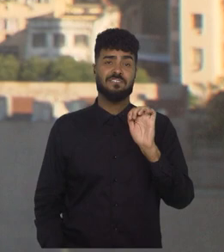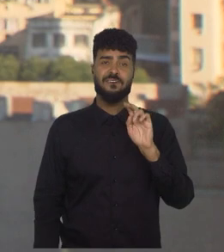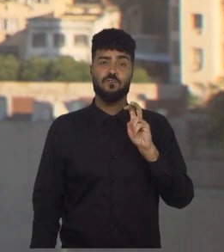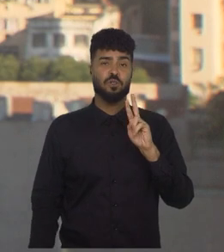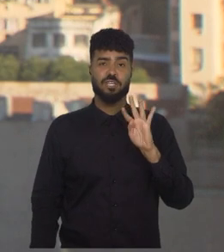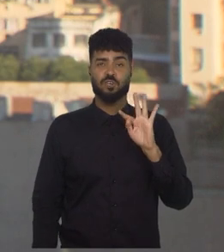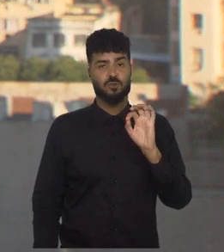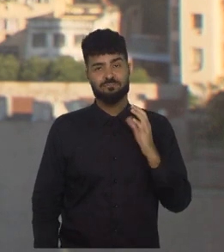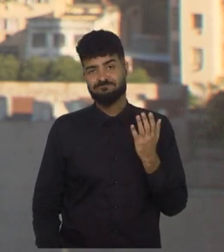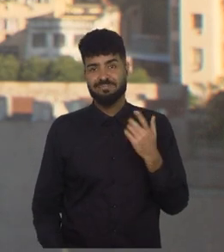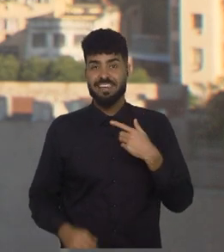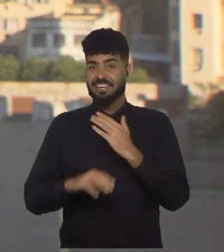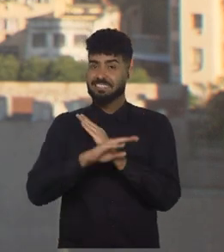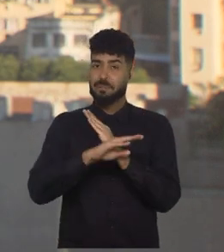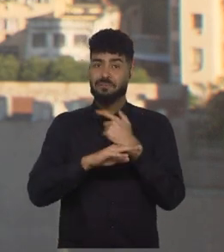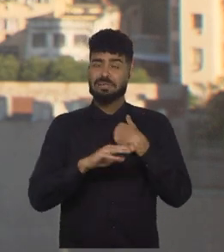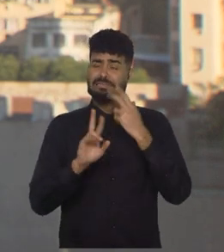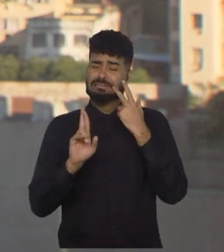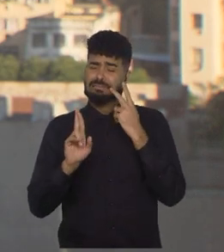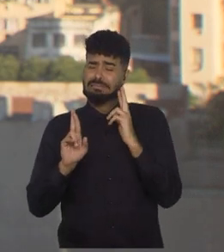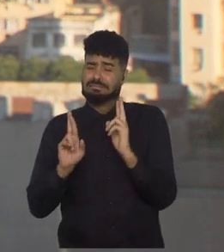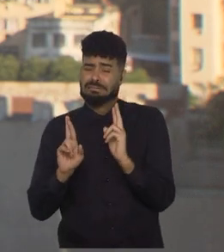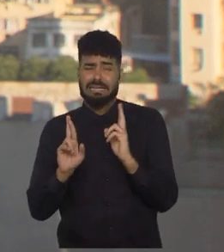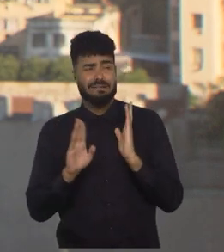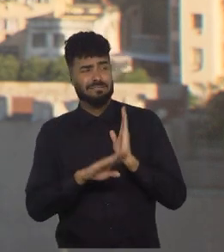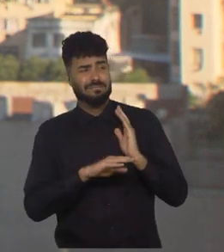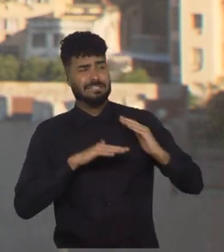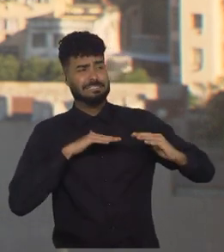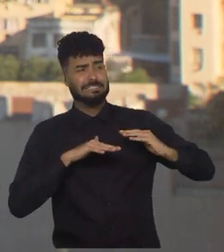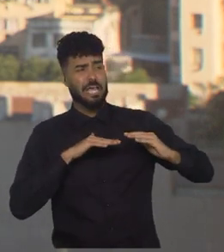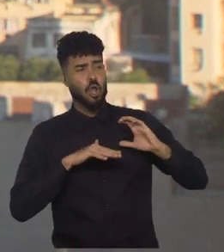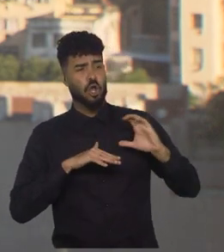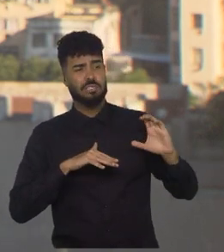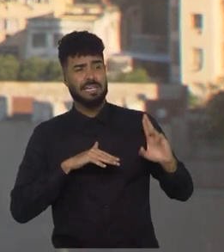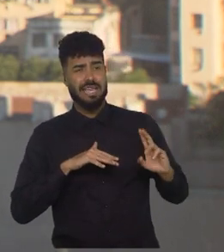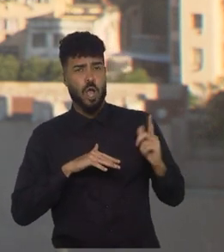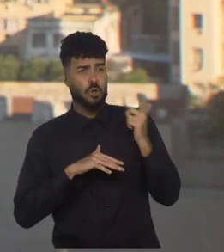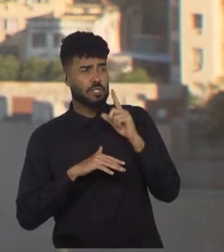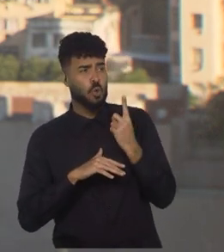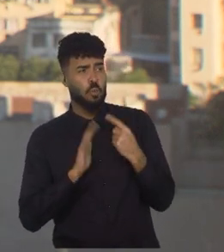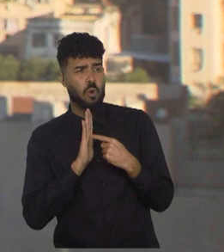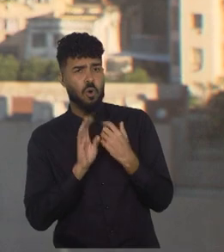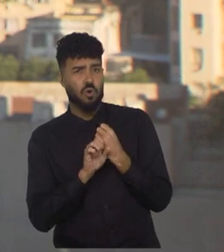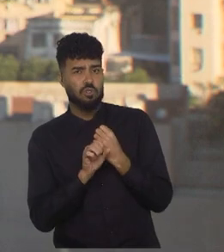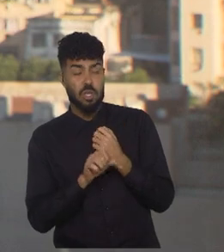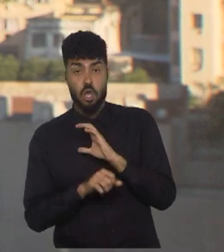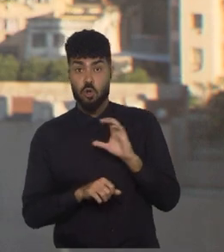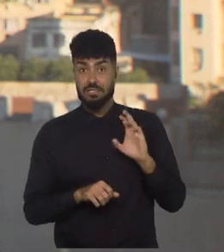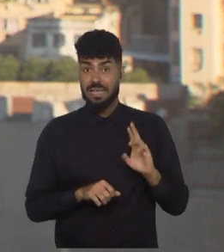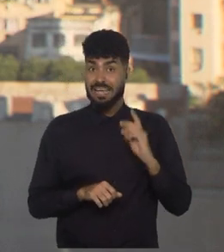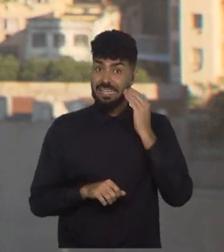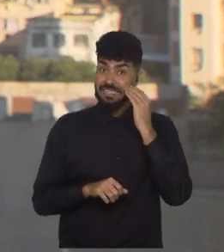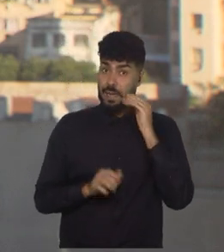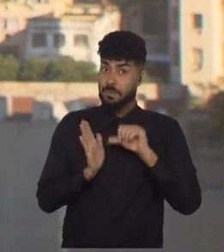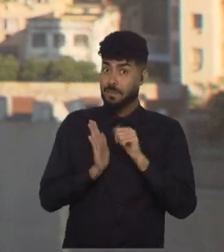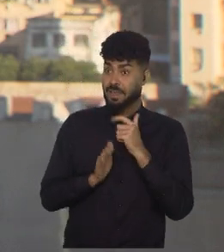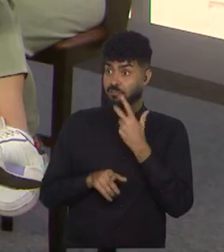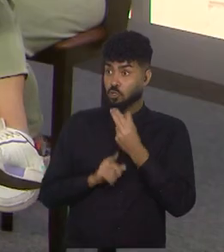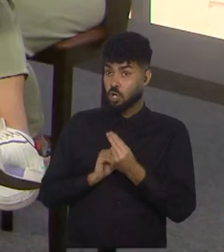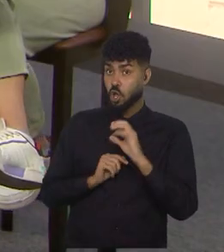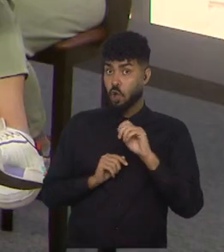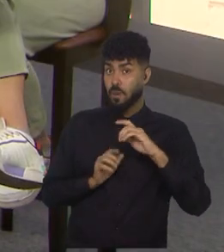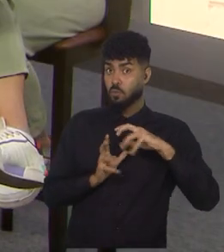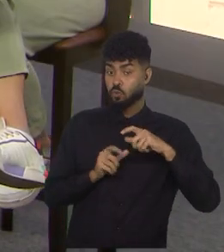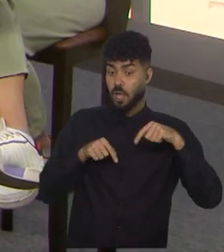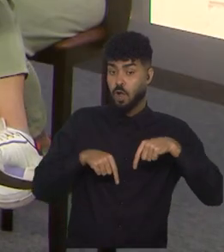da Zâmbia vai ser esperar pegar a Costa Rica e arrancar em um pontinho para, de repente, ver, né, a Costa Rica vai em busca da primeira vitória na Copa do Mundo agora. Quem sabe a